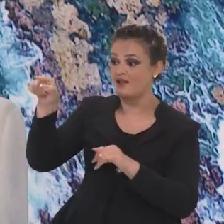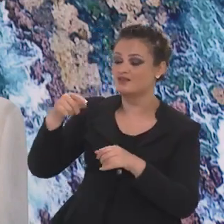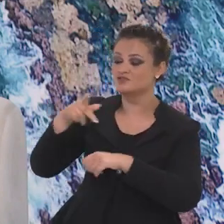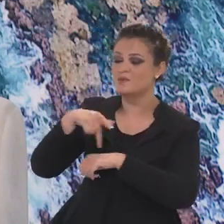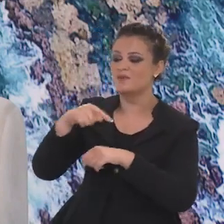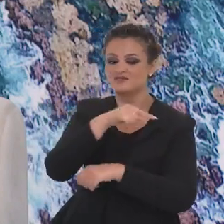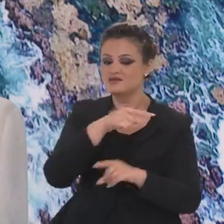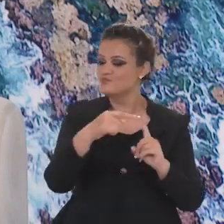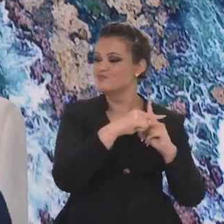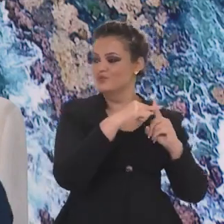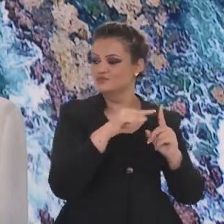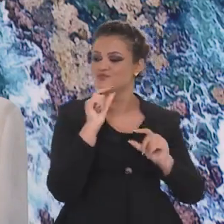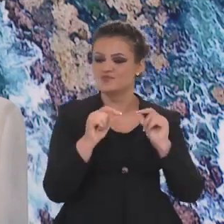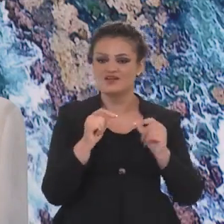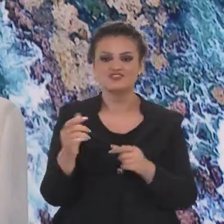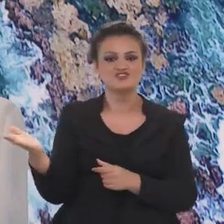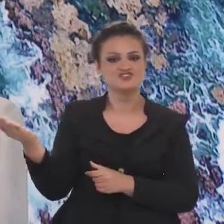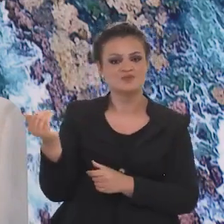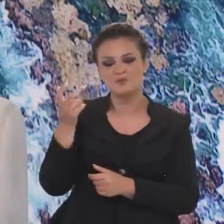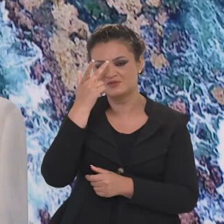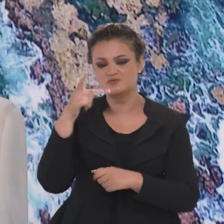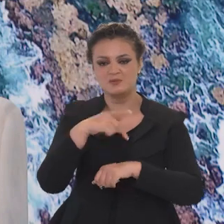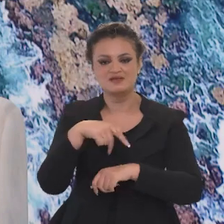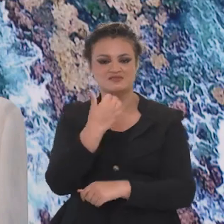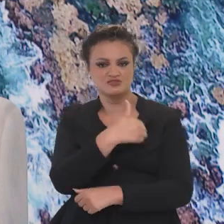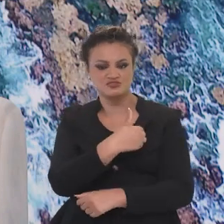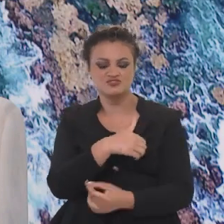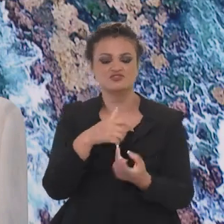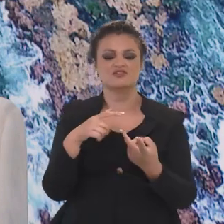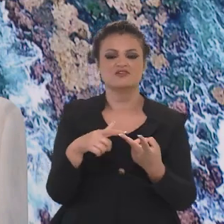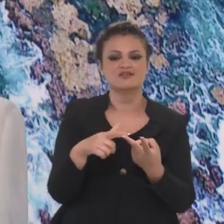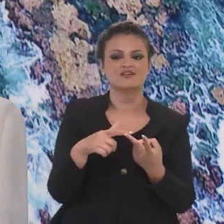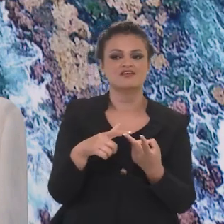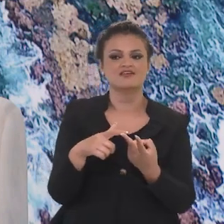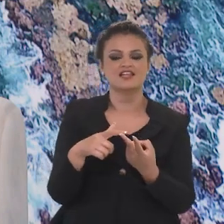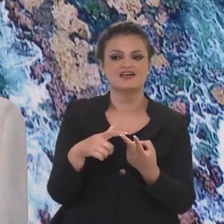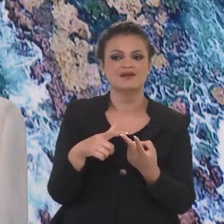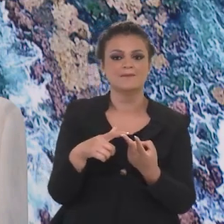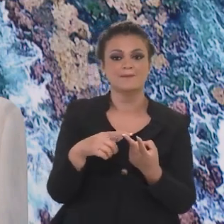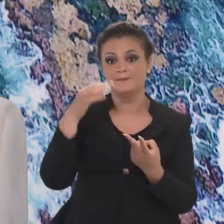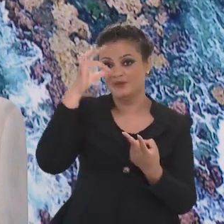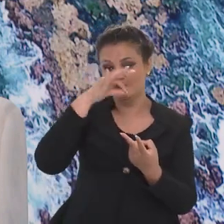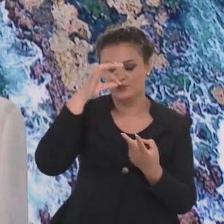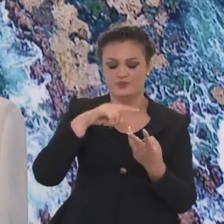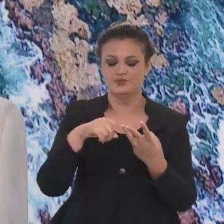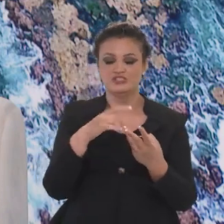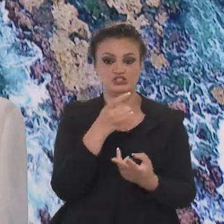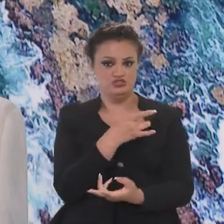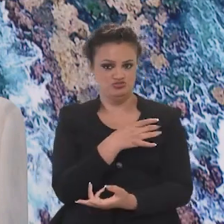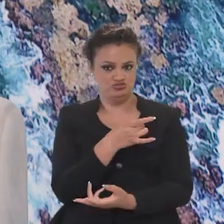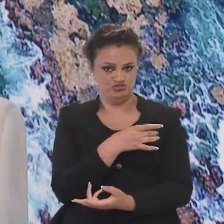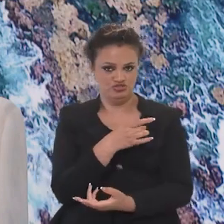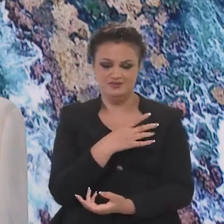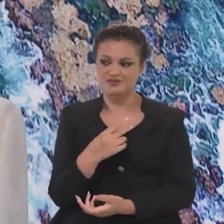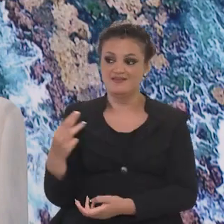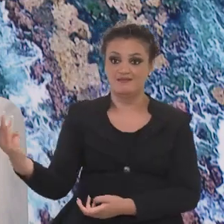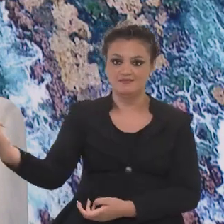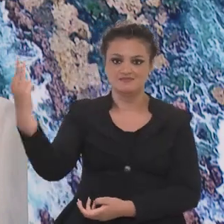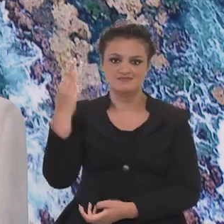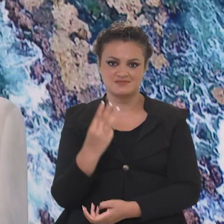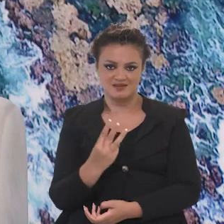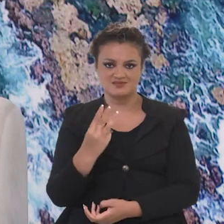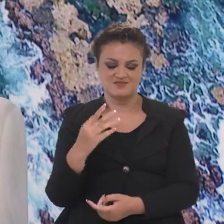divulgar no seu país com matérias positivas. Então, a gente trouxe jornalistas da Argentina, trouxe jornalistas do Peru e do Chile.